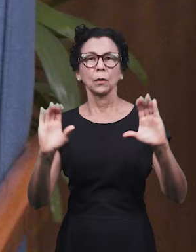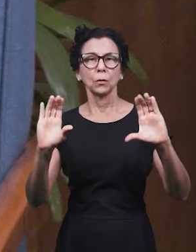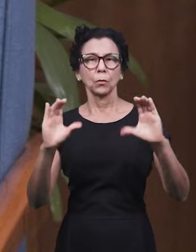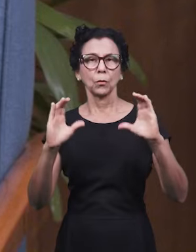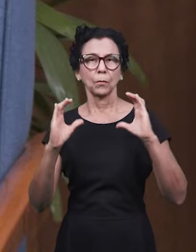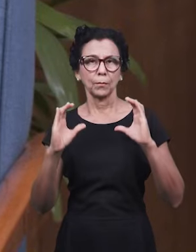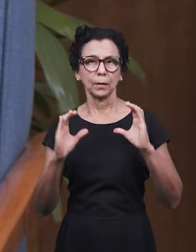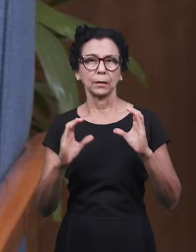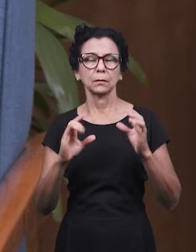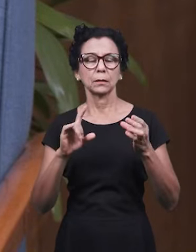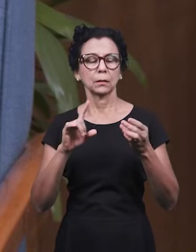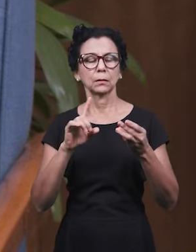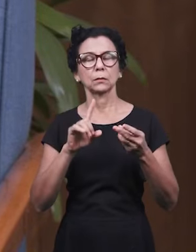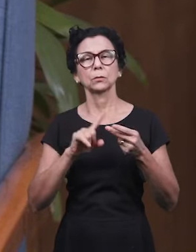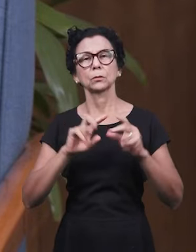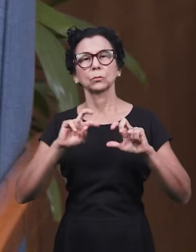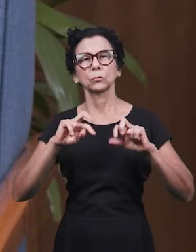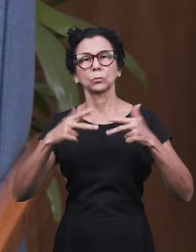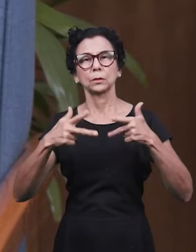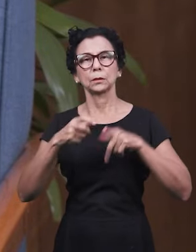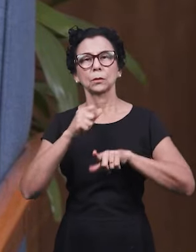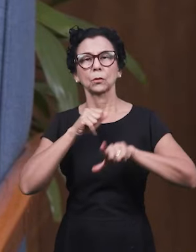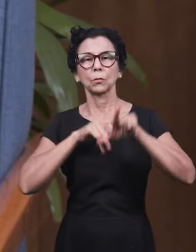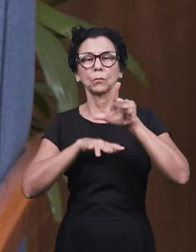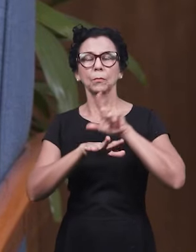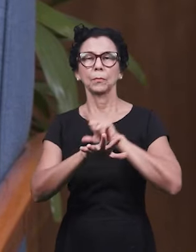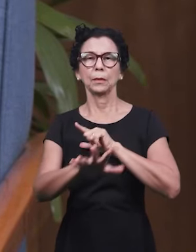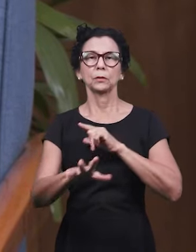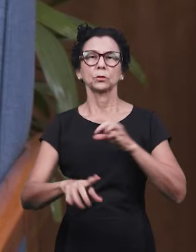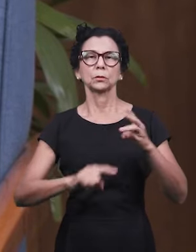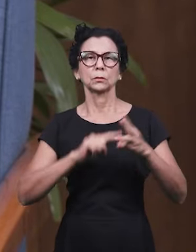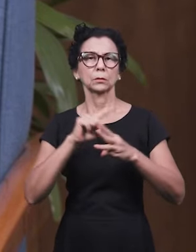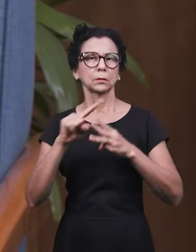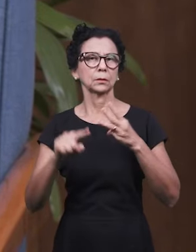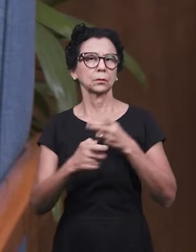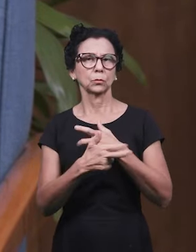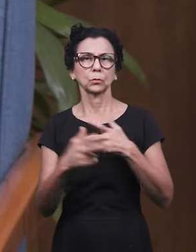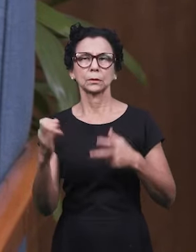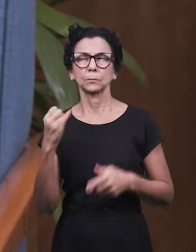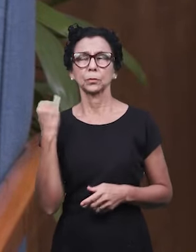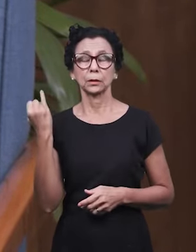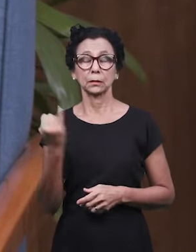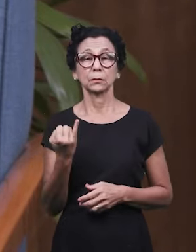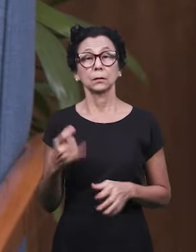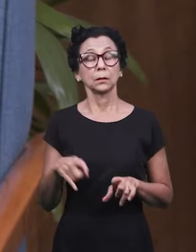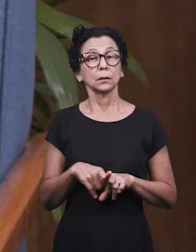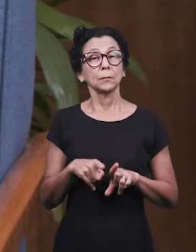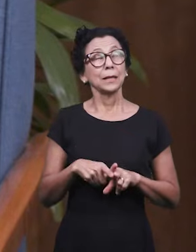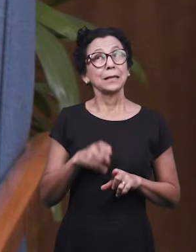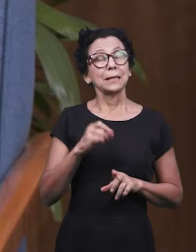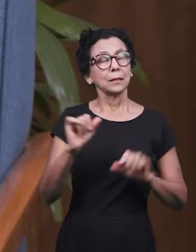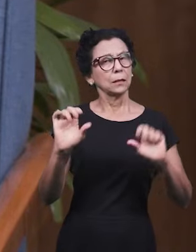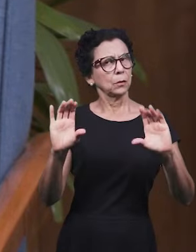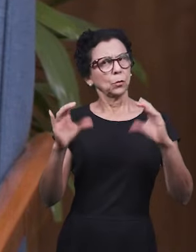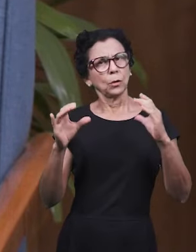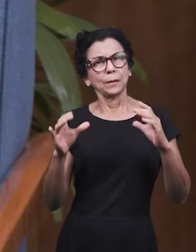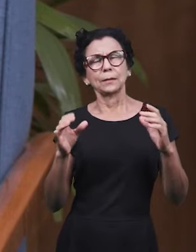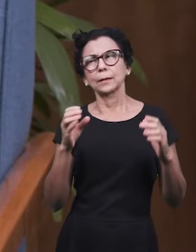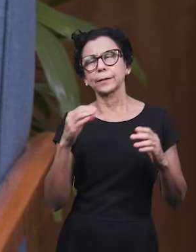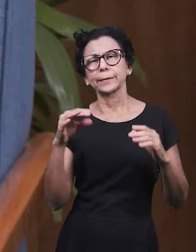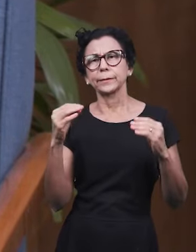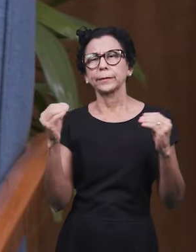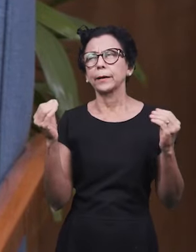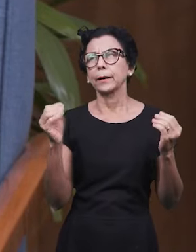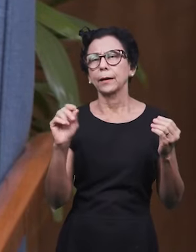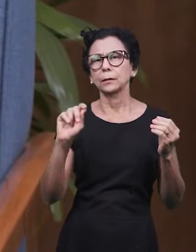quando você comenta e quando você compartilha. Essas três ações são importantíssimas. Ali nos comentários, se você